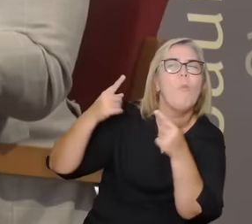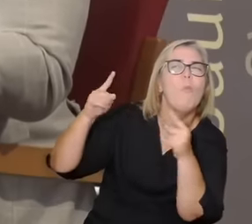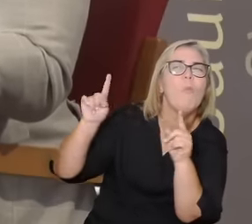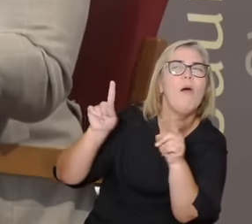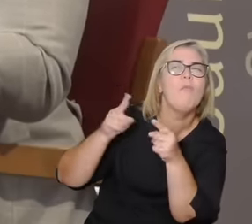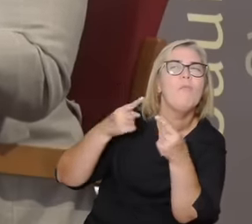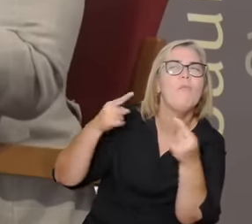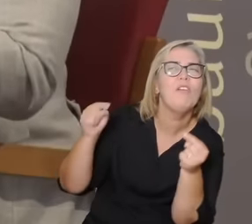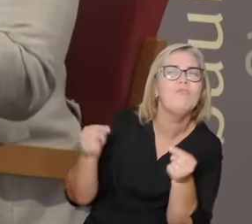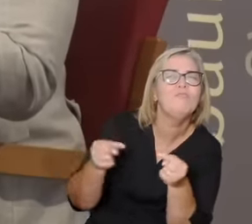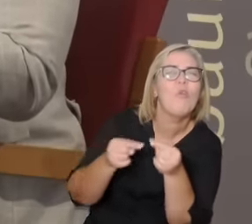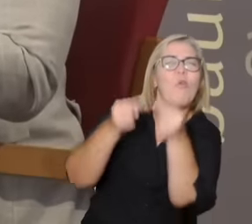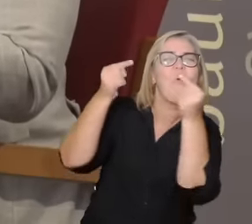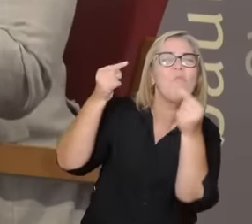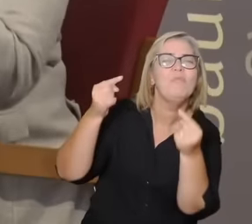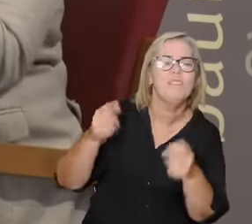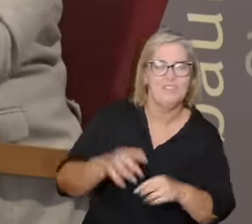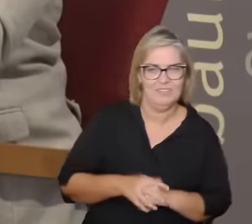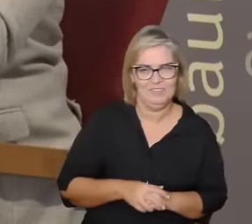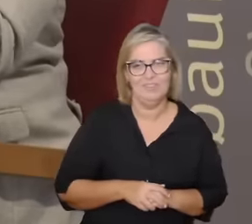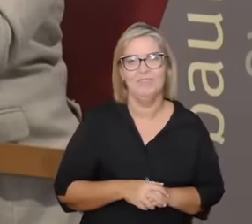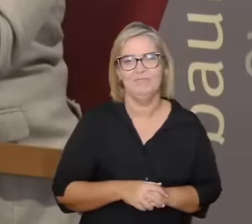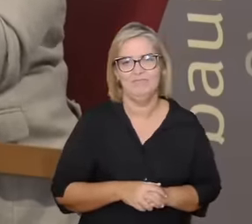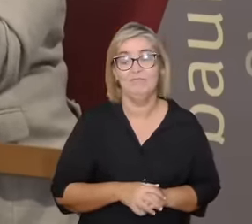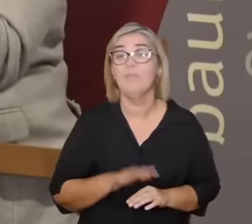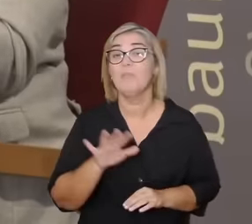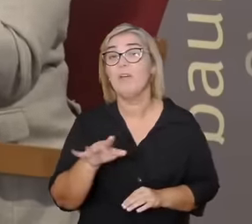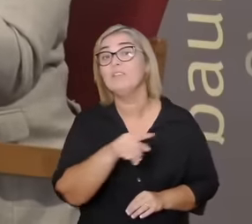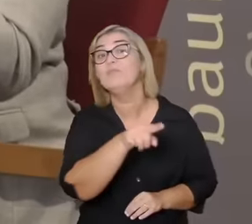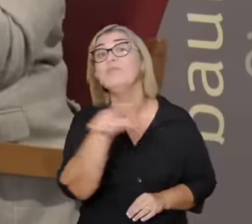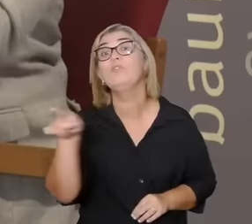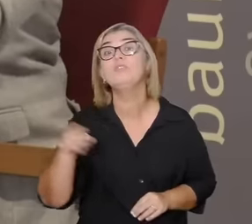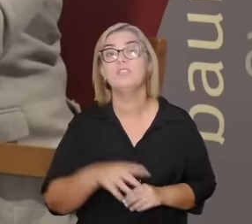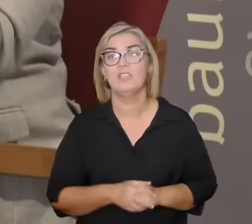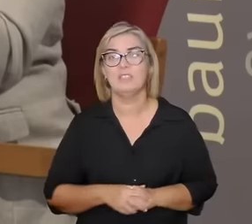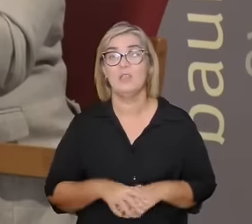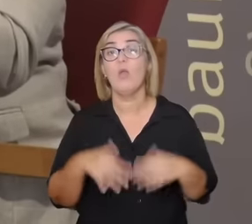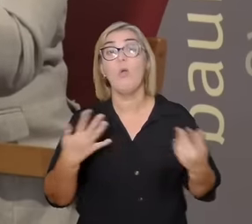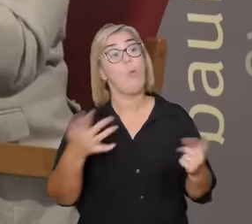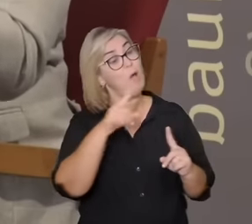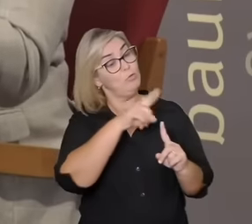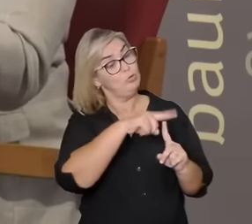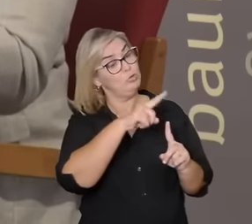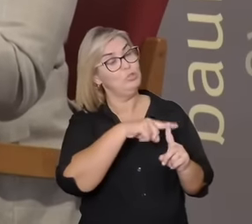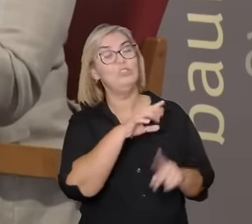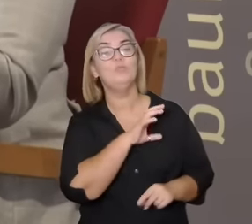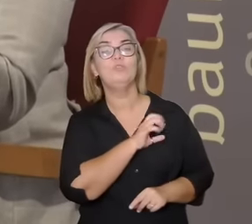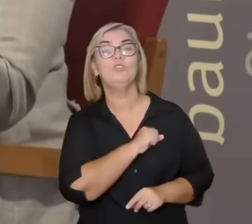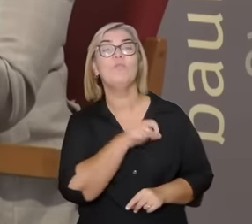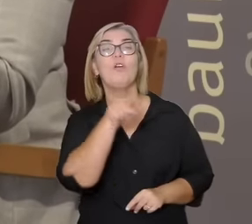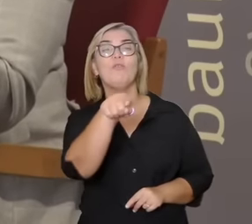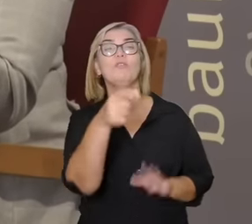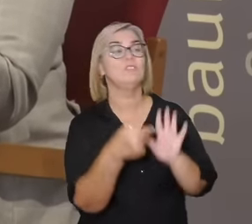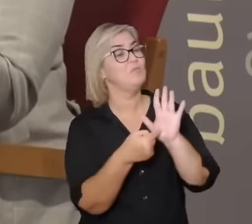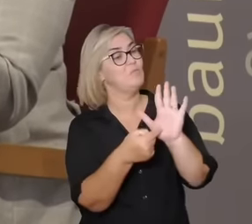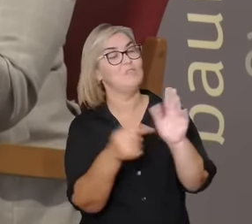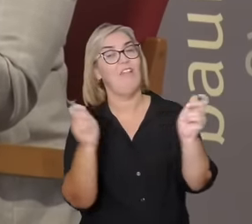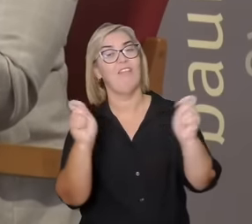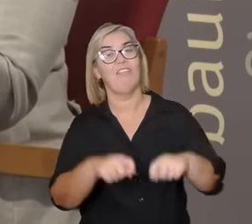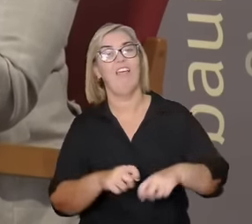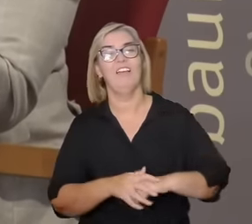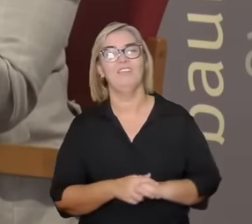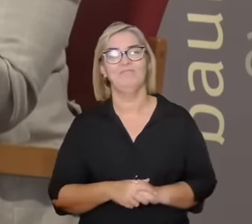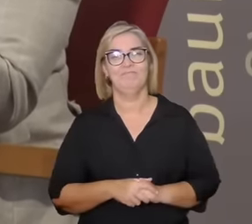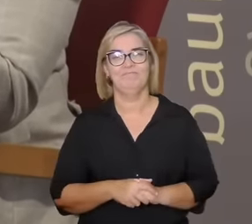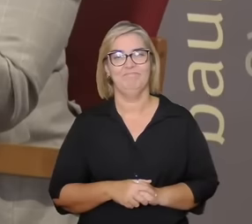formas de narrar o amor nós estamos disponíveis dispostas a apresentar pode